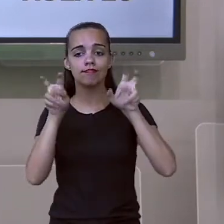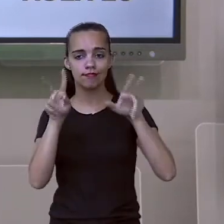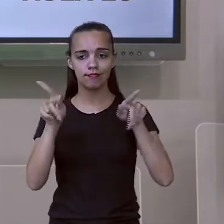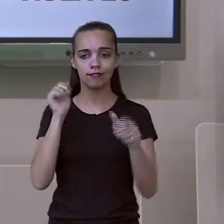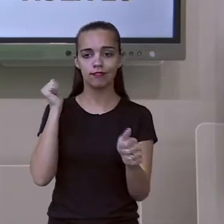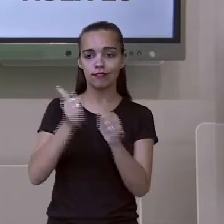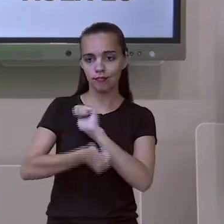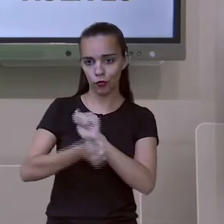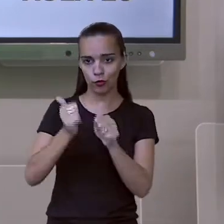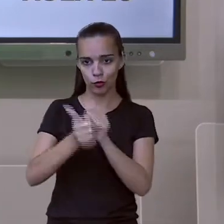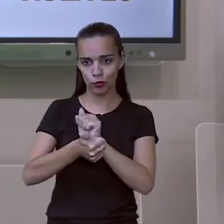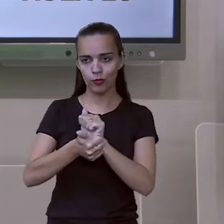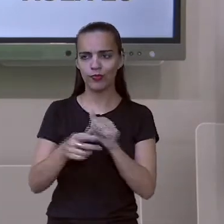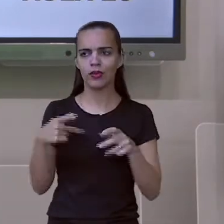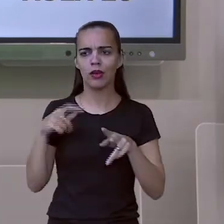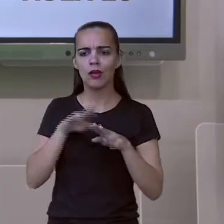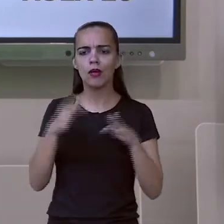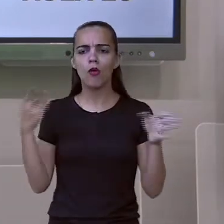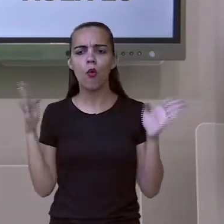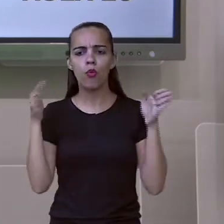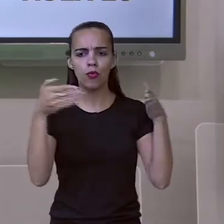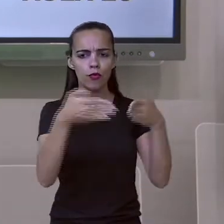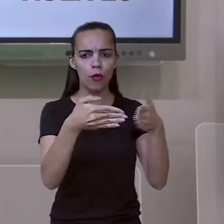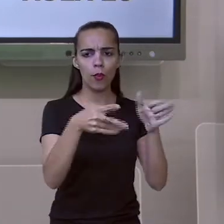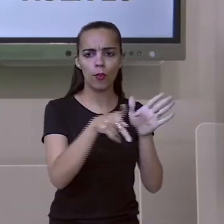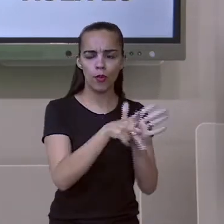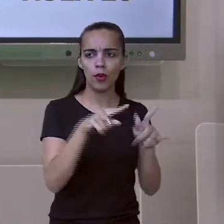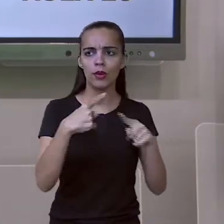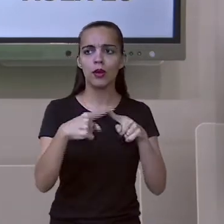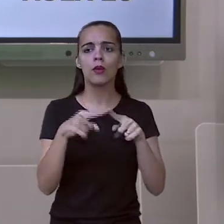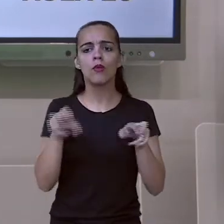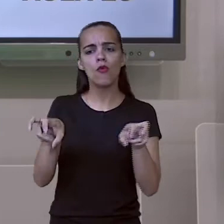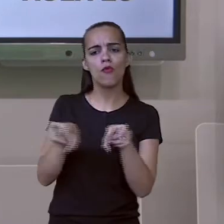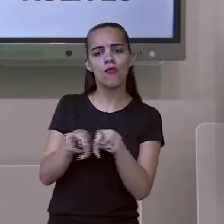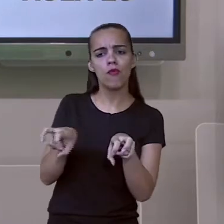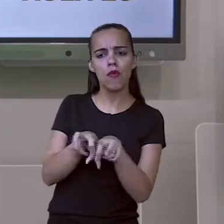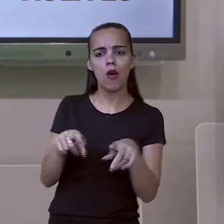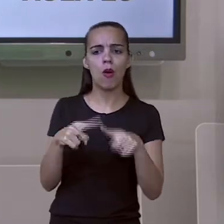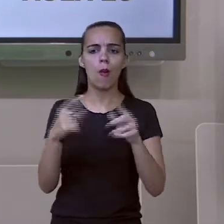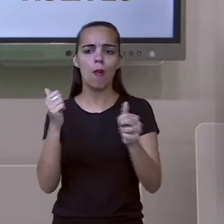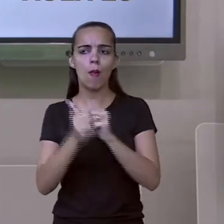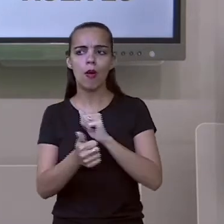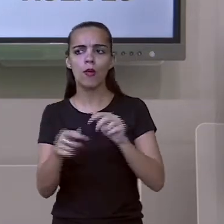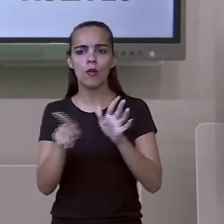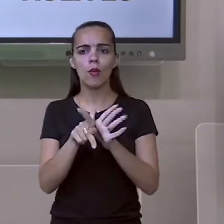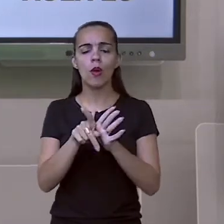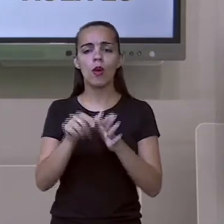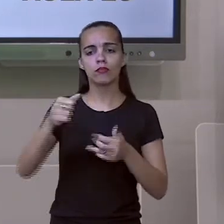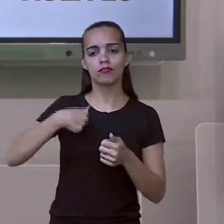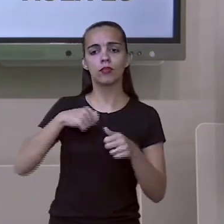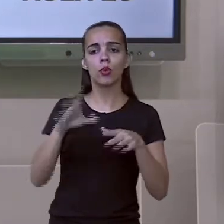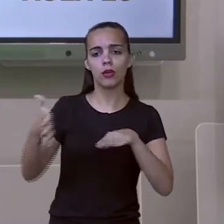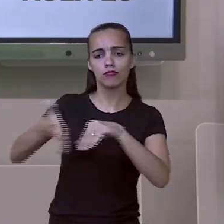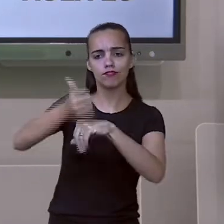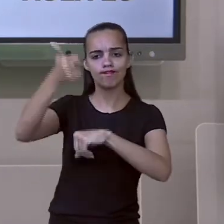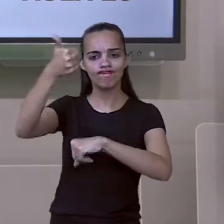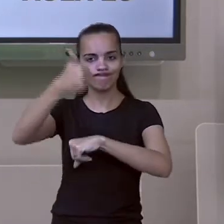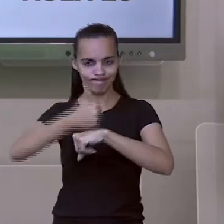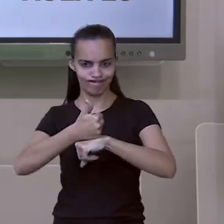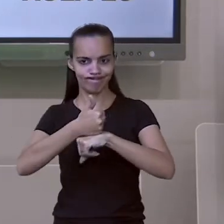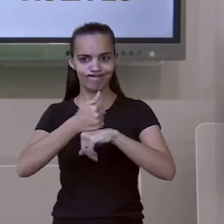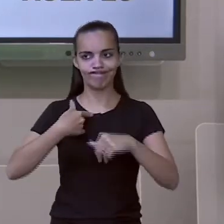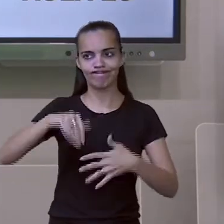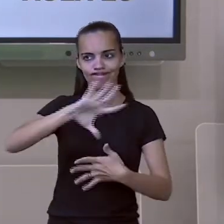relacionados à Comebol Copa América. Esse é o nosso quinto encontro, né? A